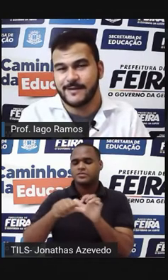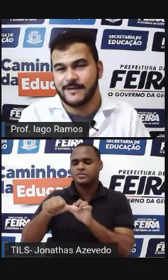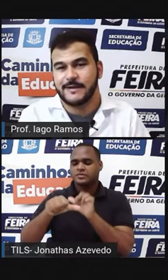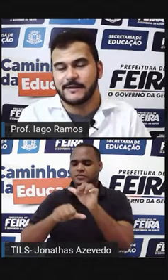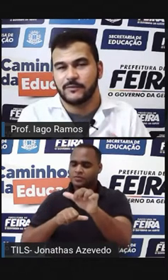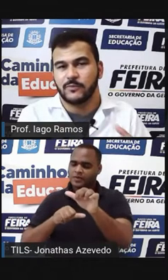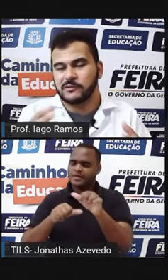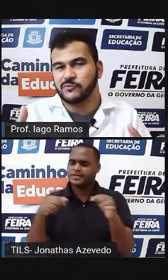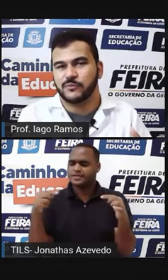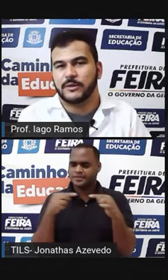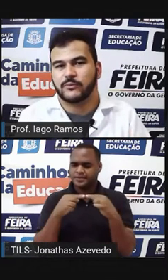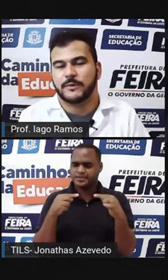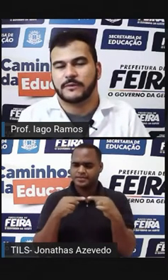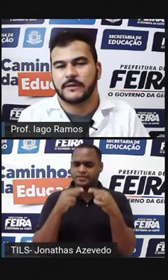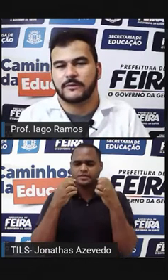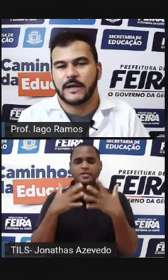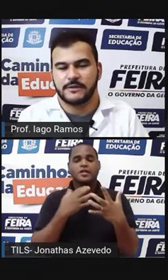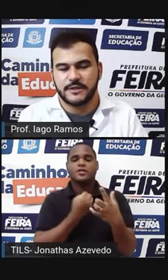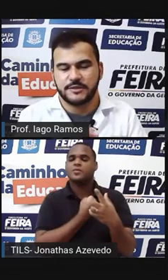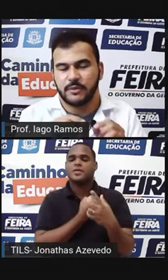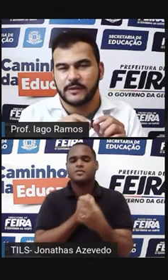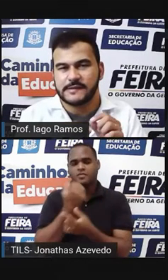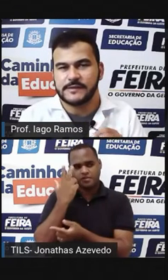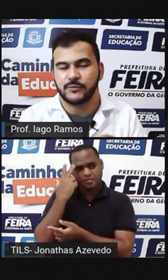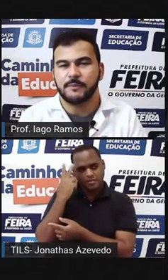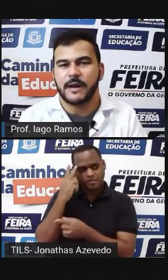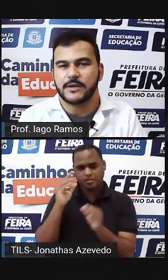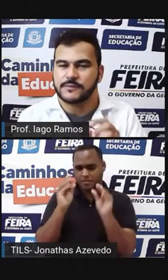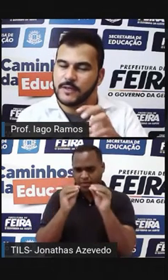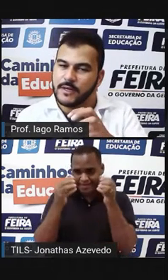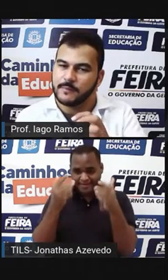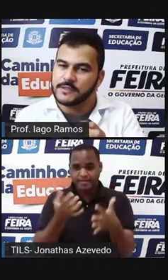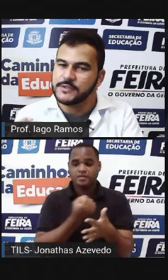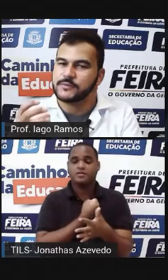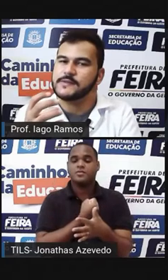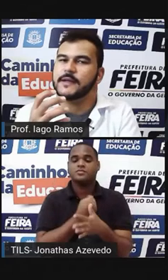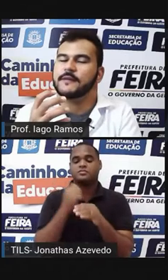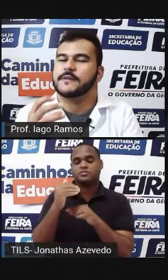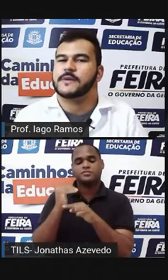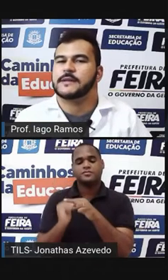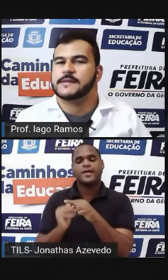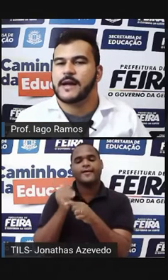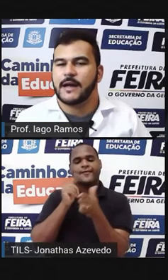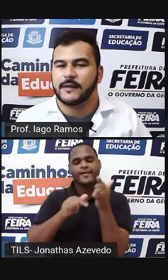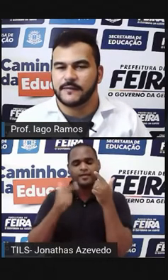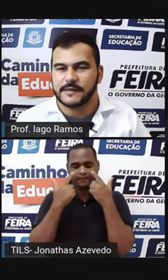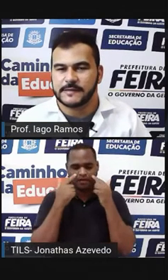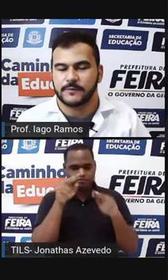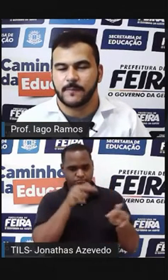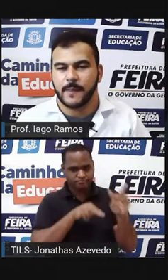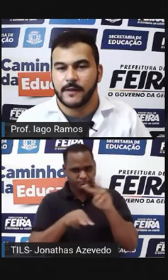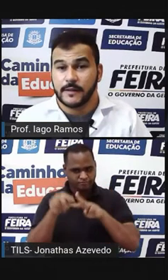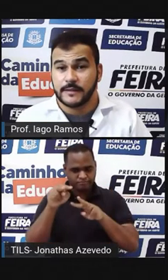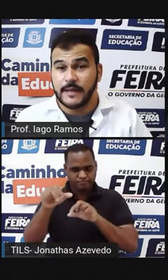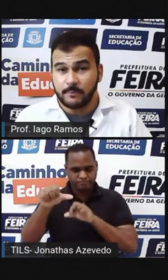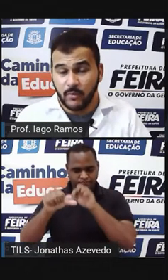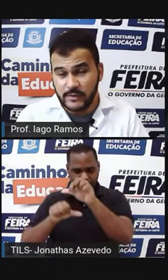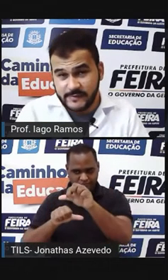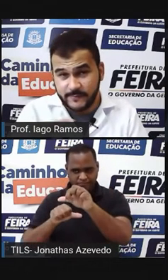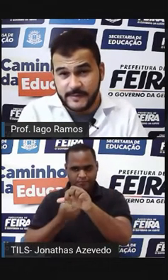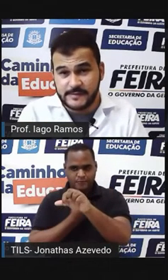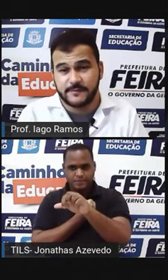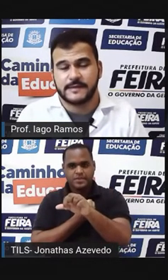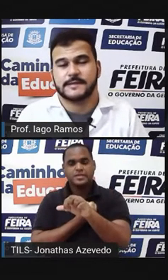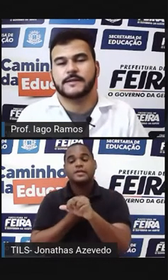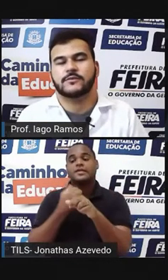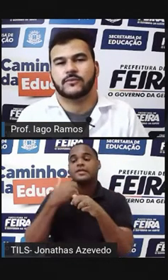tá? Então quando o número é número natural A gente bota esse 1 embaixo Para a gente conseguir visualizar a inversão Depois